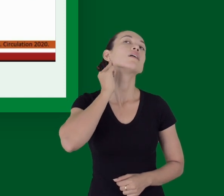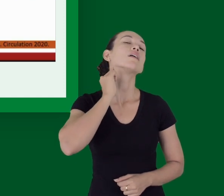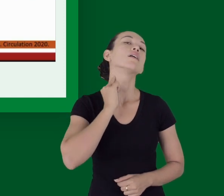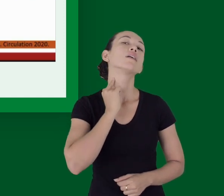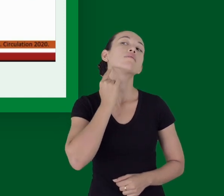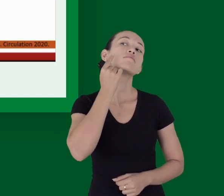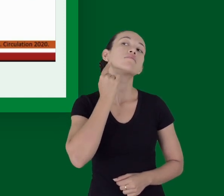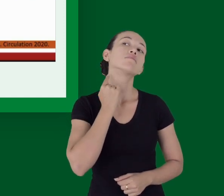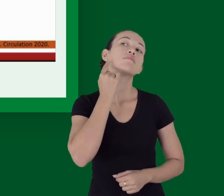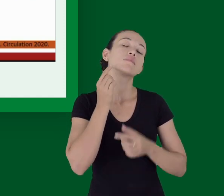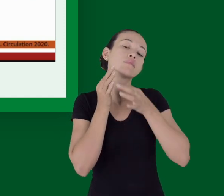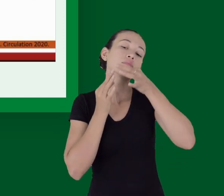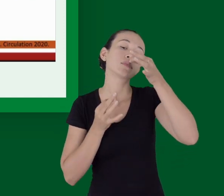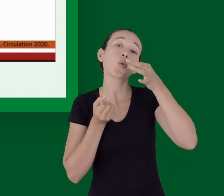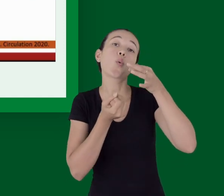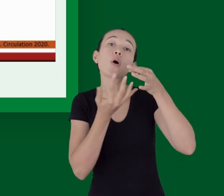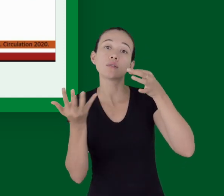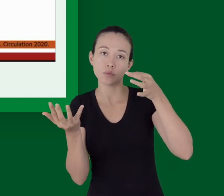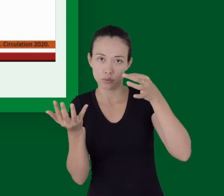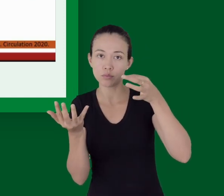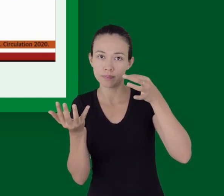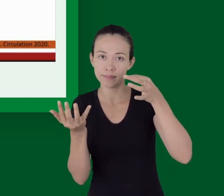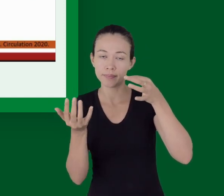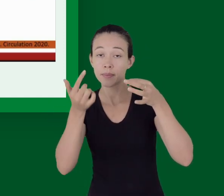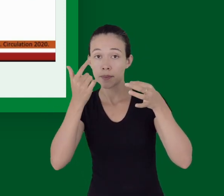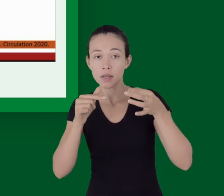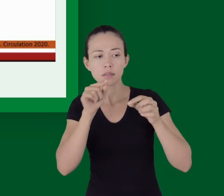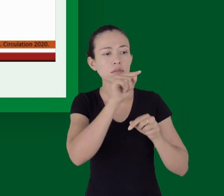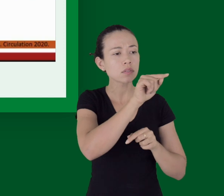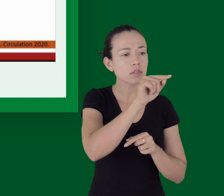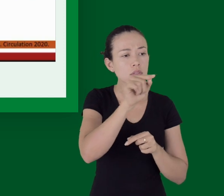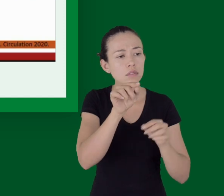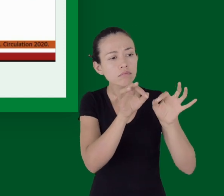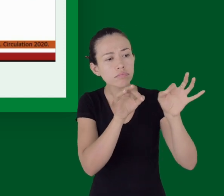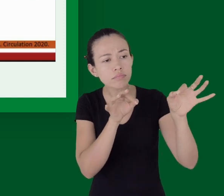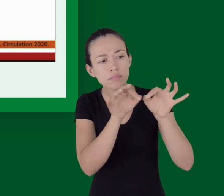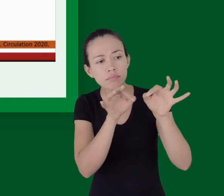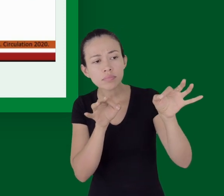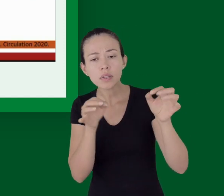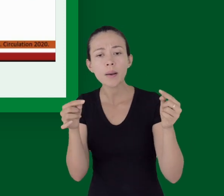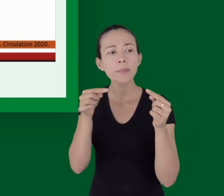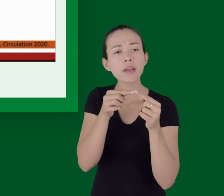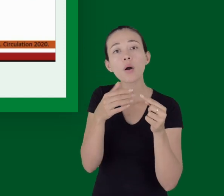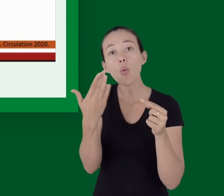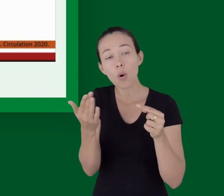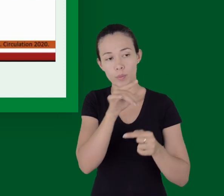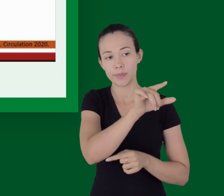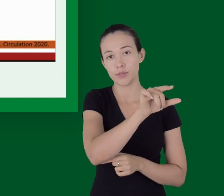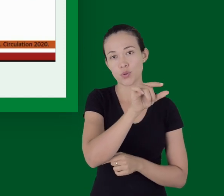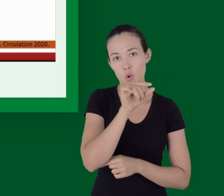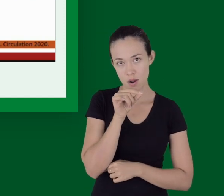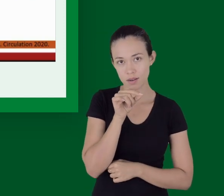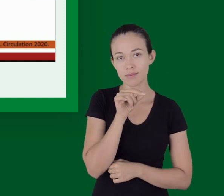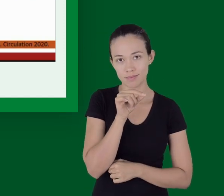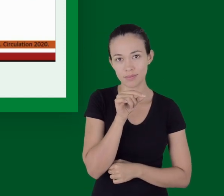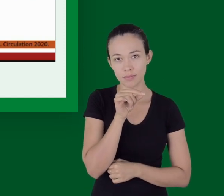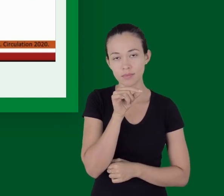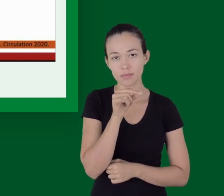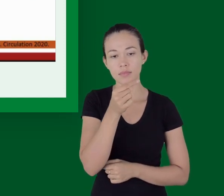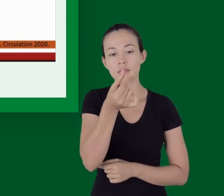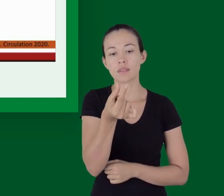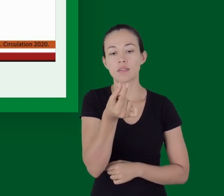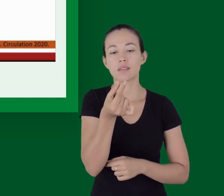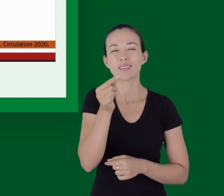Escolhendo o tamanho adequado, a gente introduz ela com a concavidade virada para o céu da boca e, à medida que a gente introduz, a gente vira 180